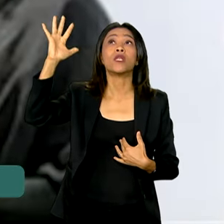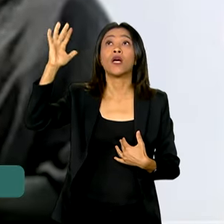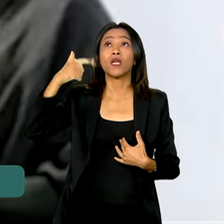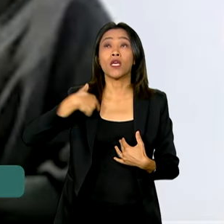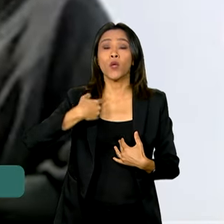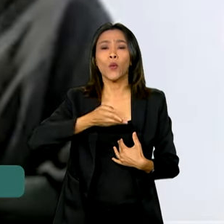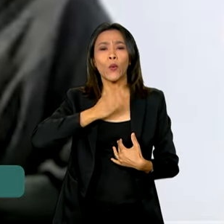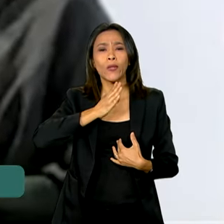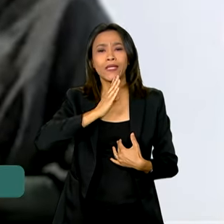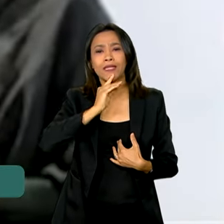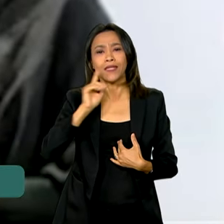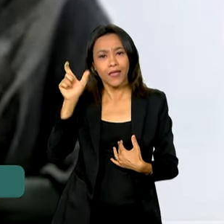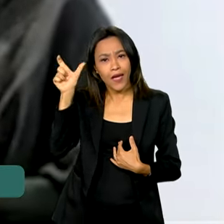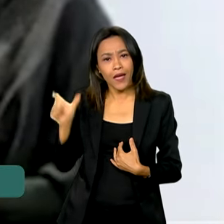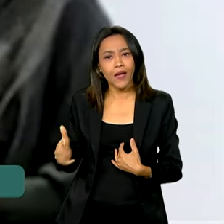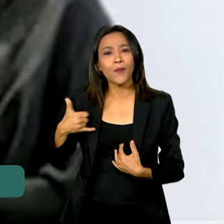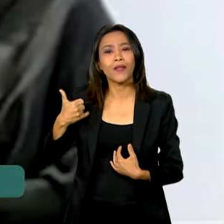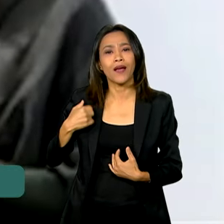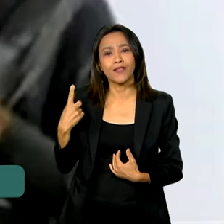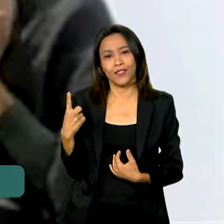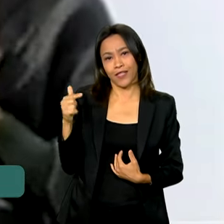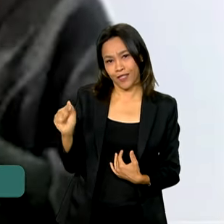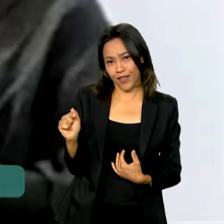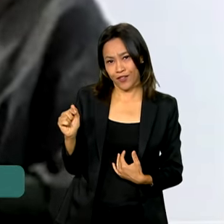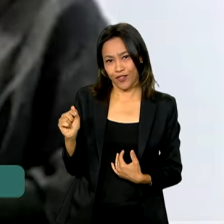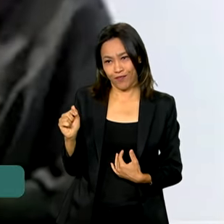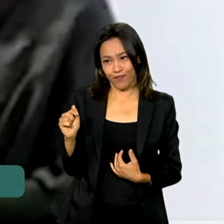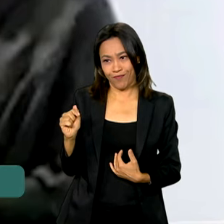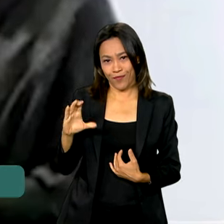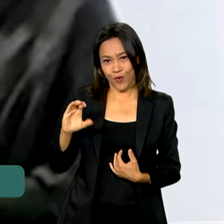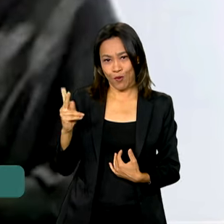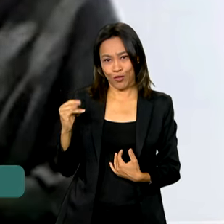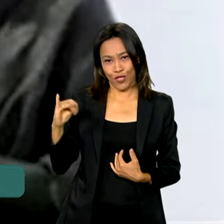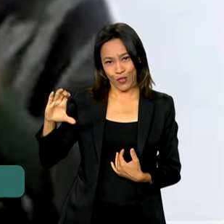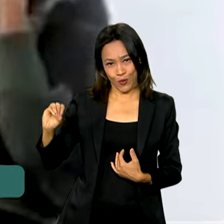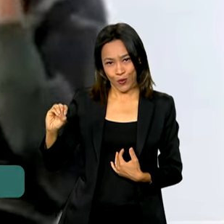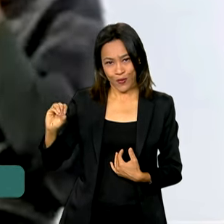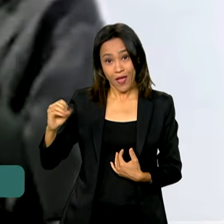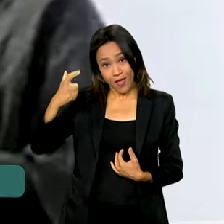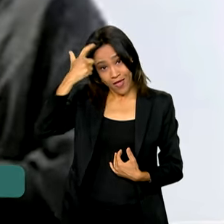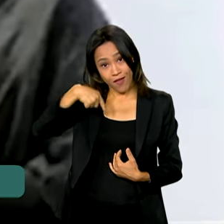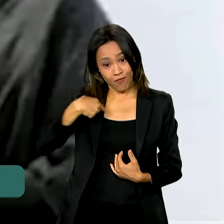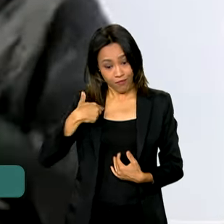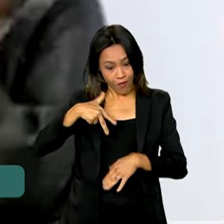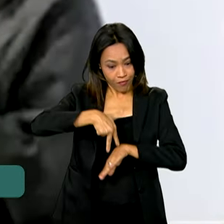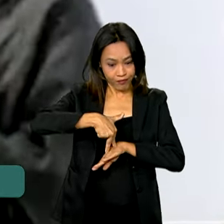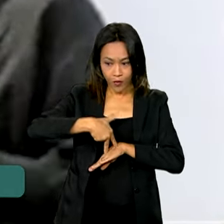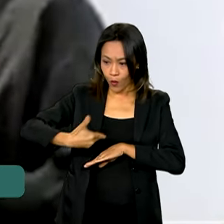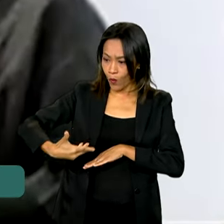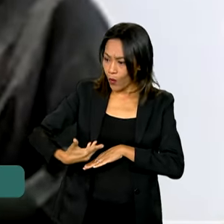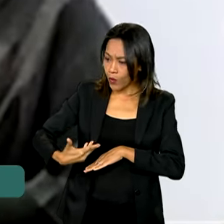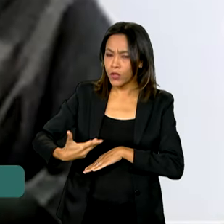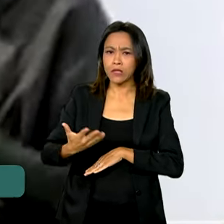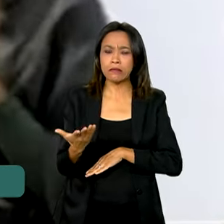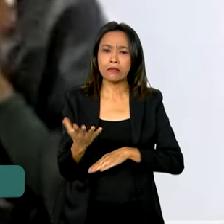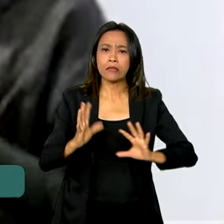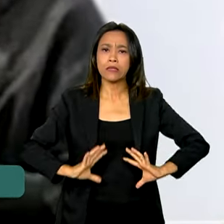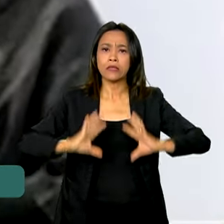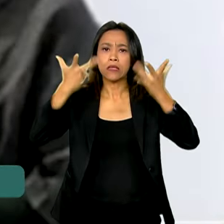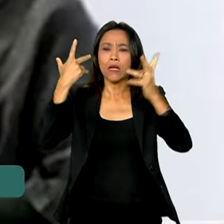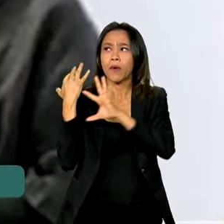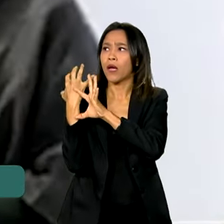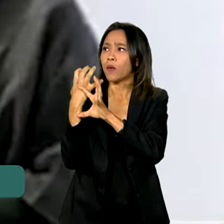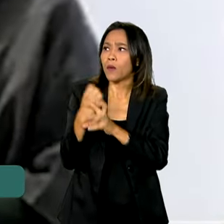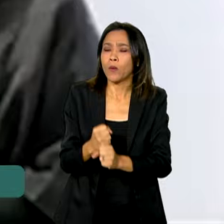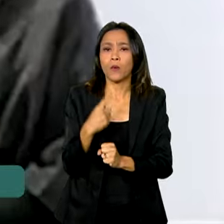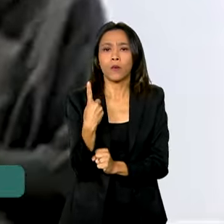Mendes com 17 anos estaria aqui para celebrar 17